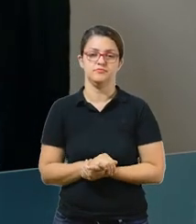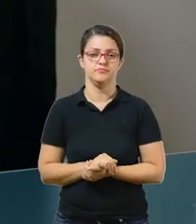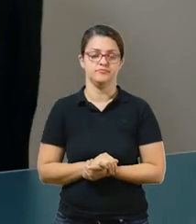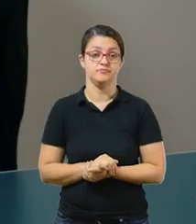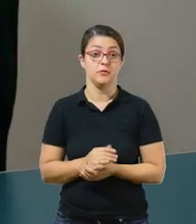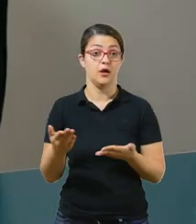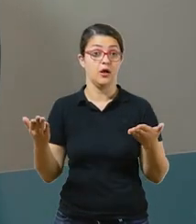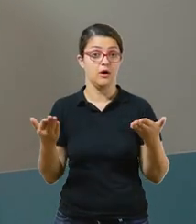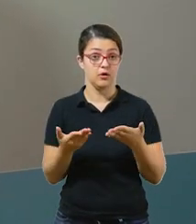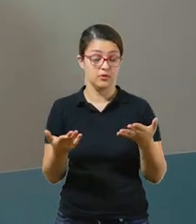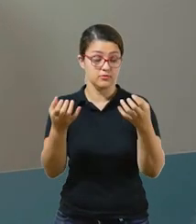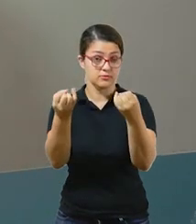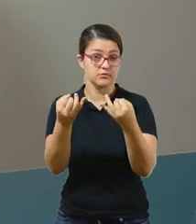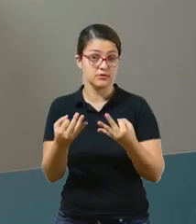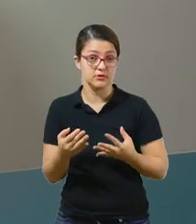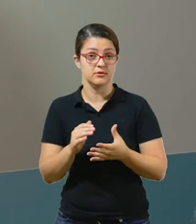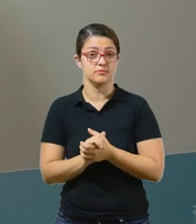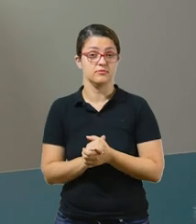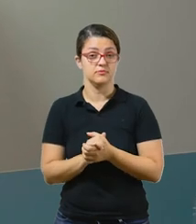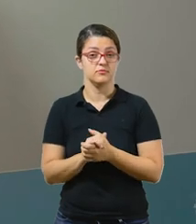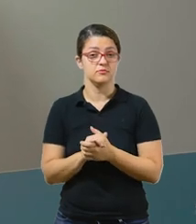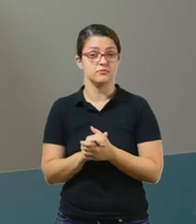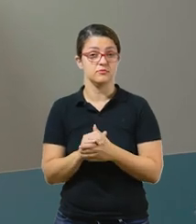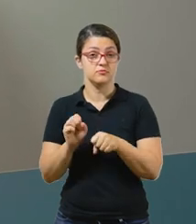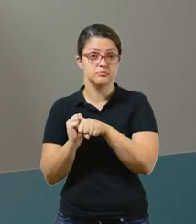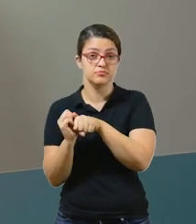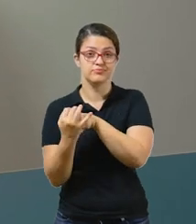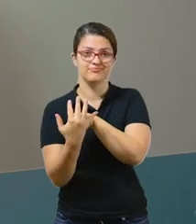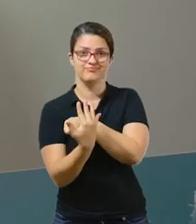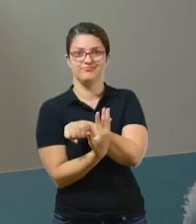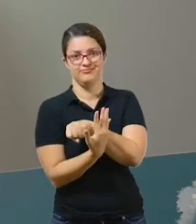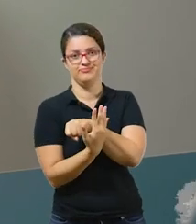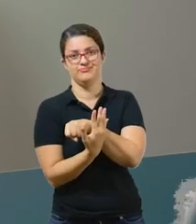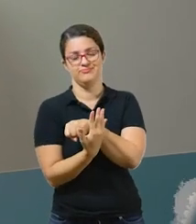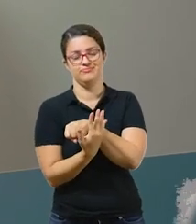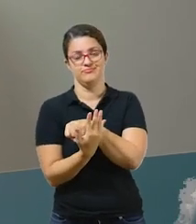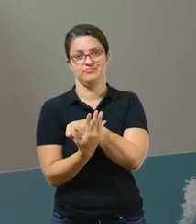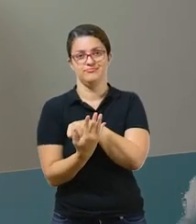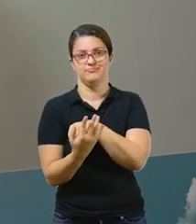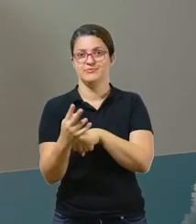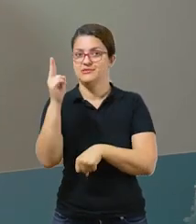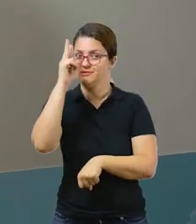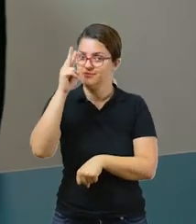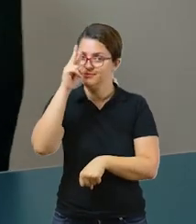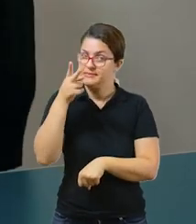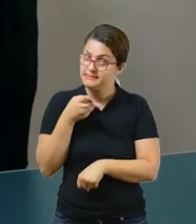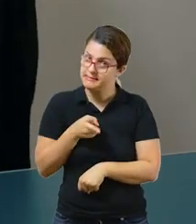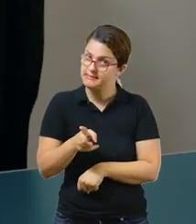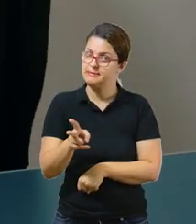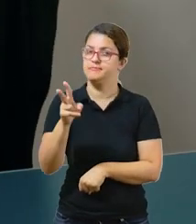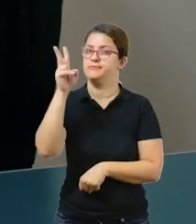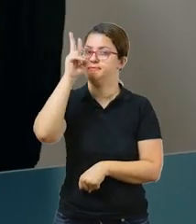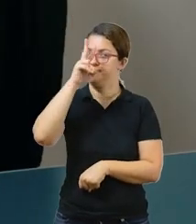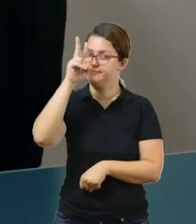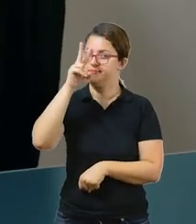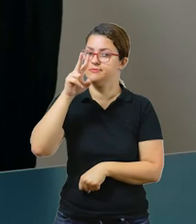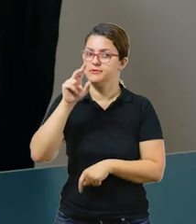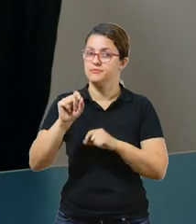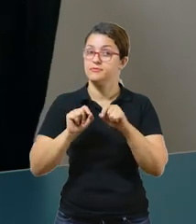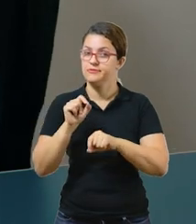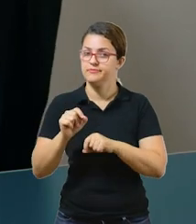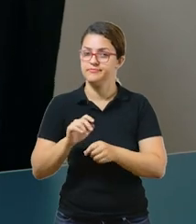Bom, vamos falar um pouquinho do coronavírus. Para a gente não esquecer dele. É sempre bom lembrar